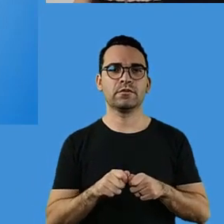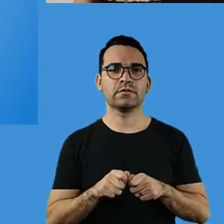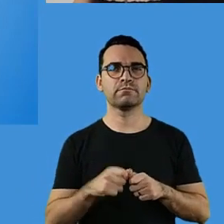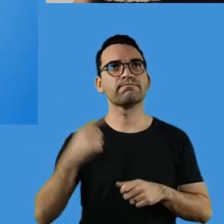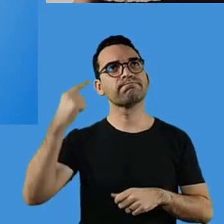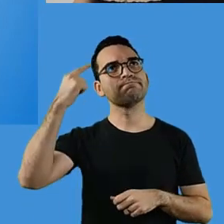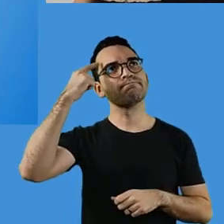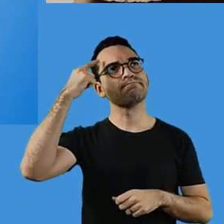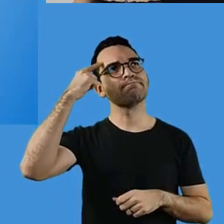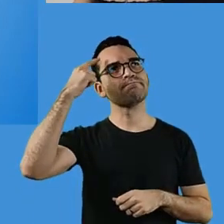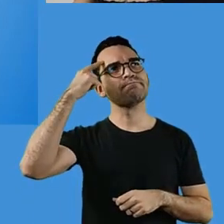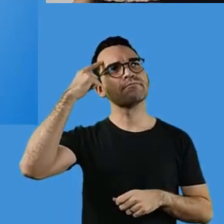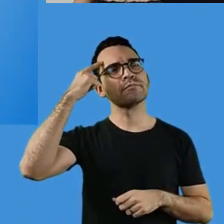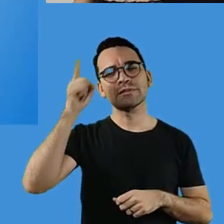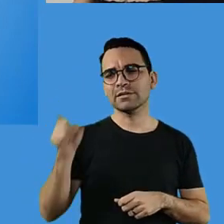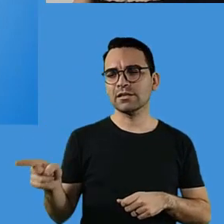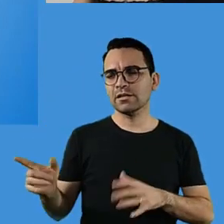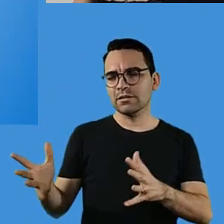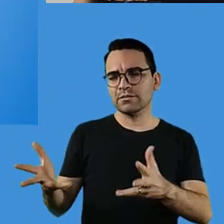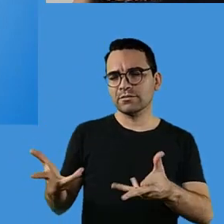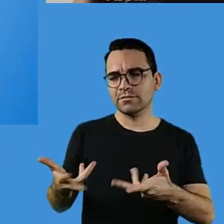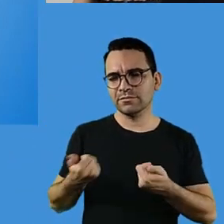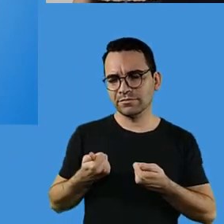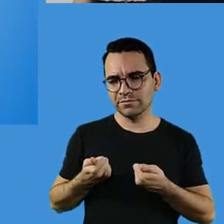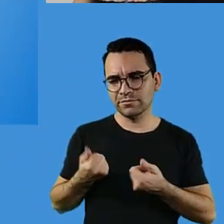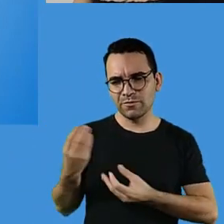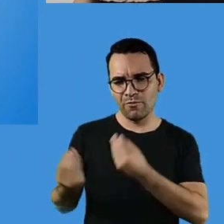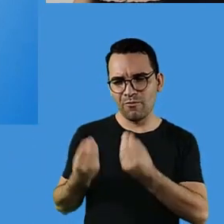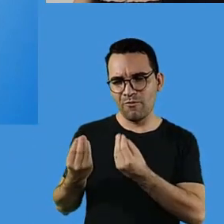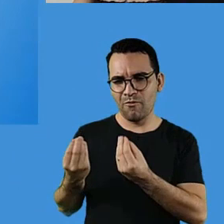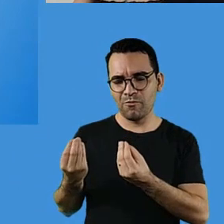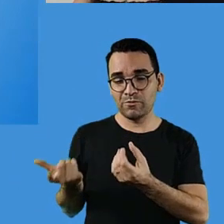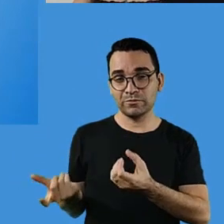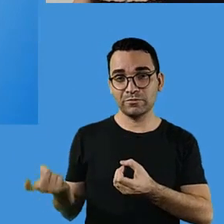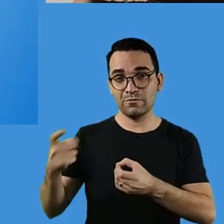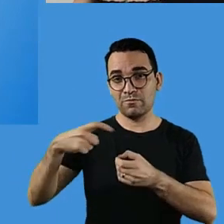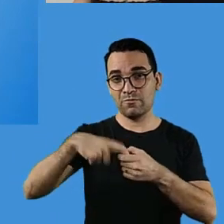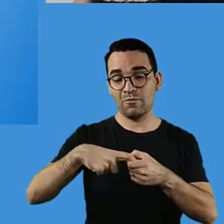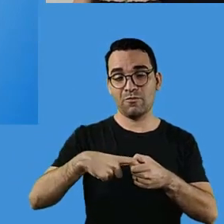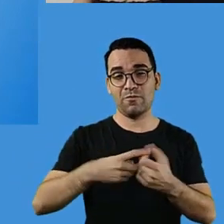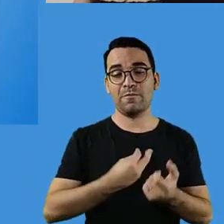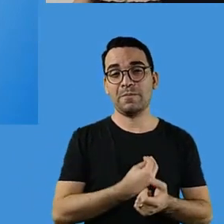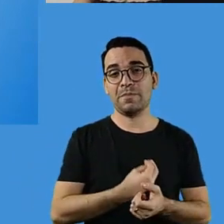A gente vai ter uma ideia das proficiências dos alunos pós